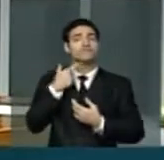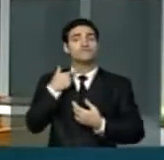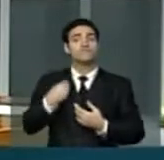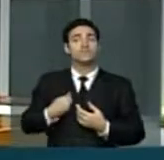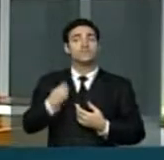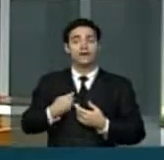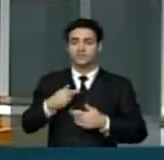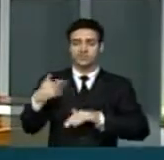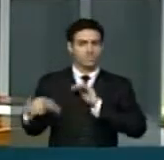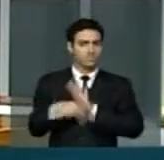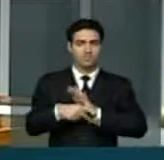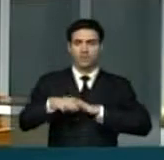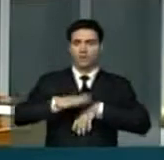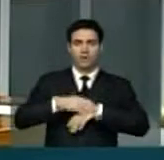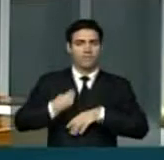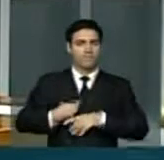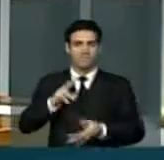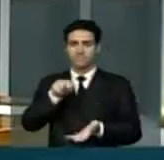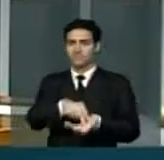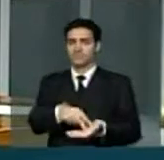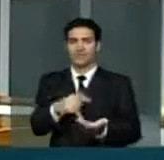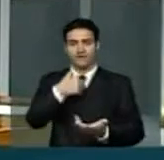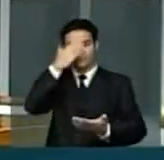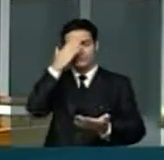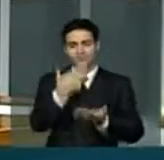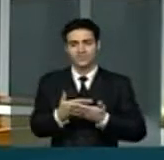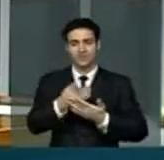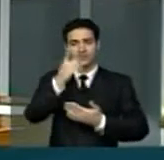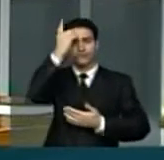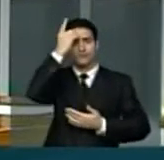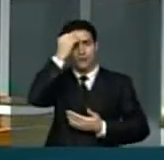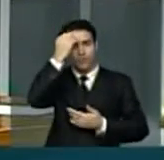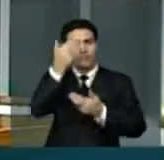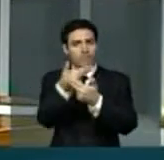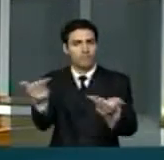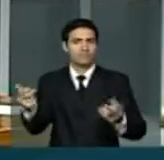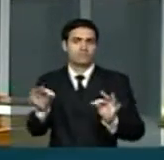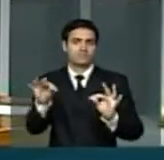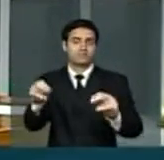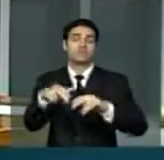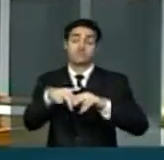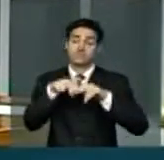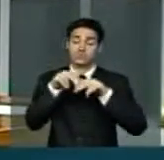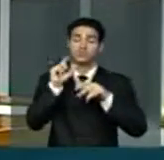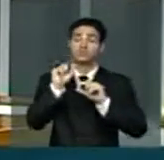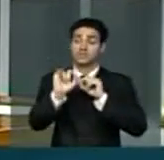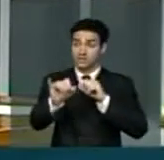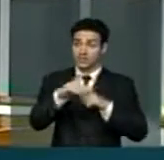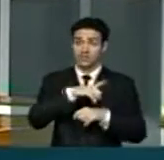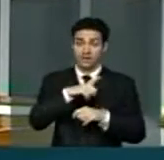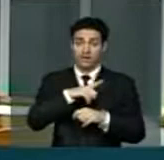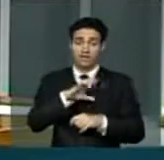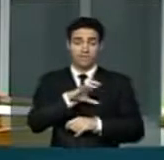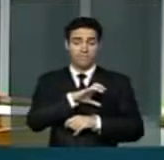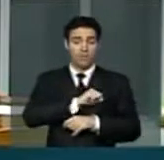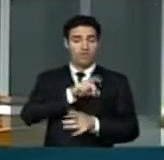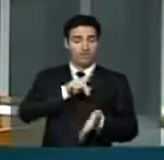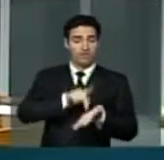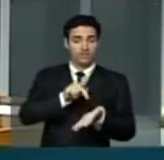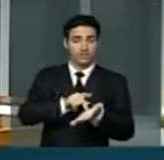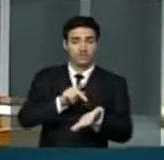nossa própria música, de acreditar em nossos talentos. E o que é construído com amor e verdade, Senhor